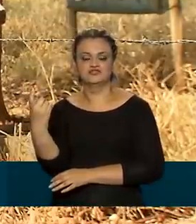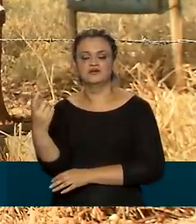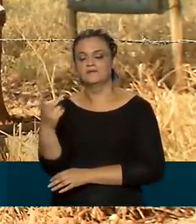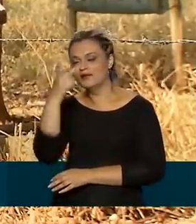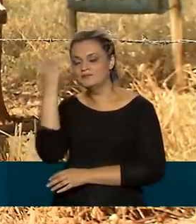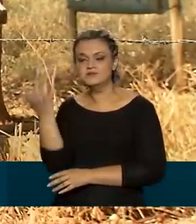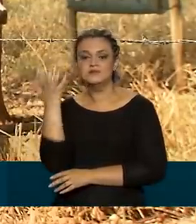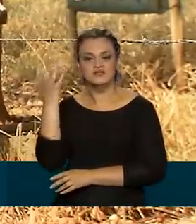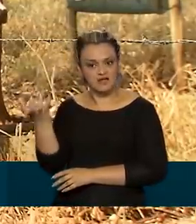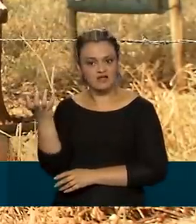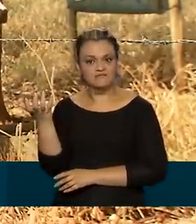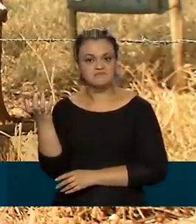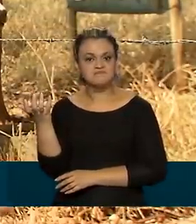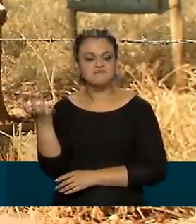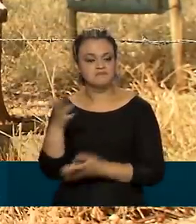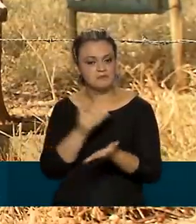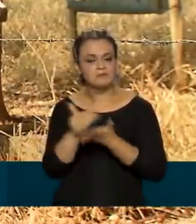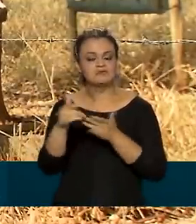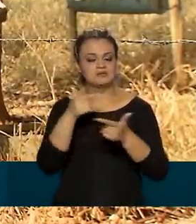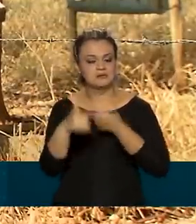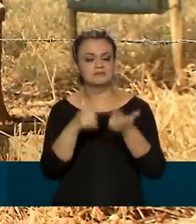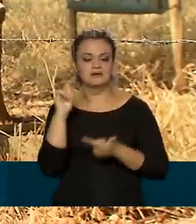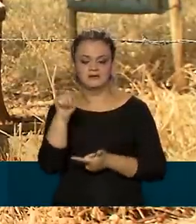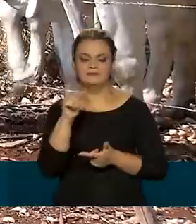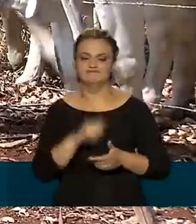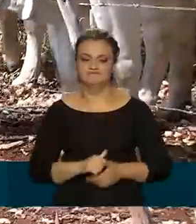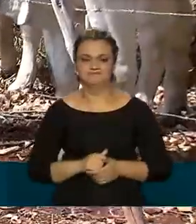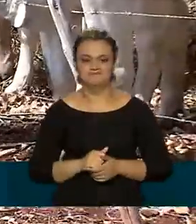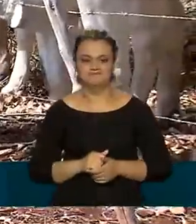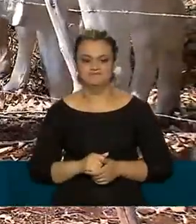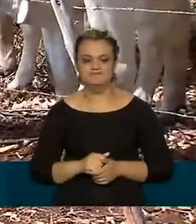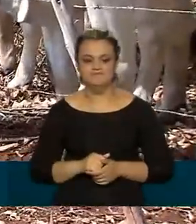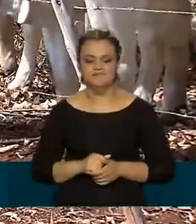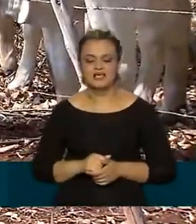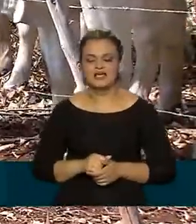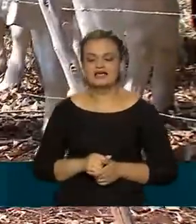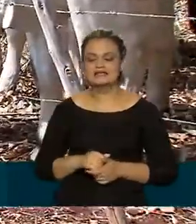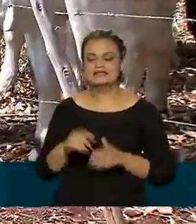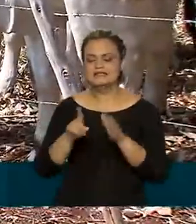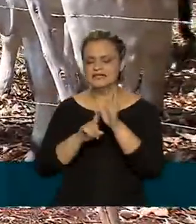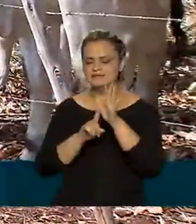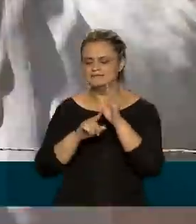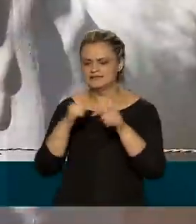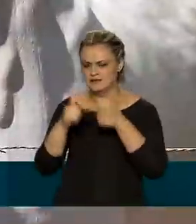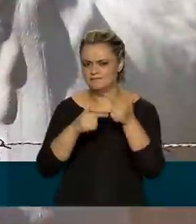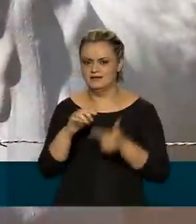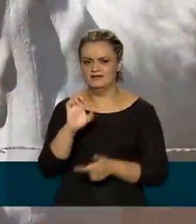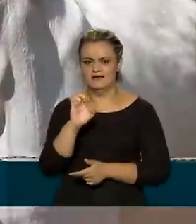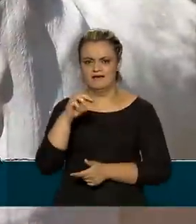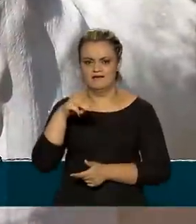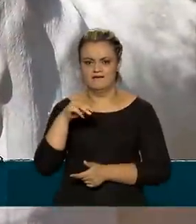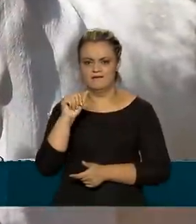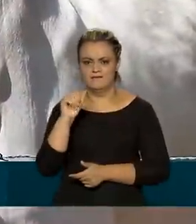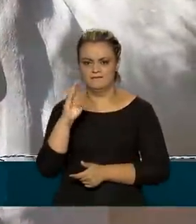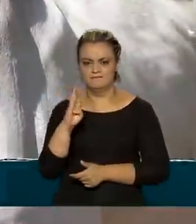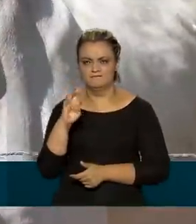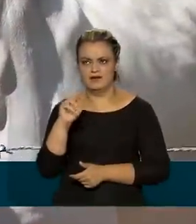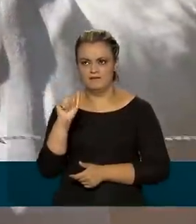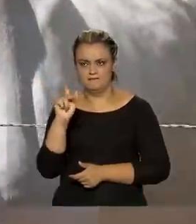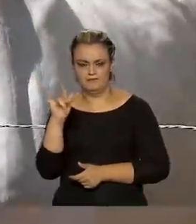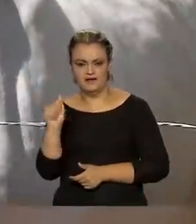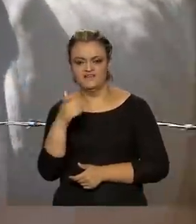deseja iniciar esse tipo de atividade na fazenda. Pesquisadores da Embrapa estimam que desde 2015,